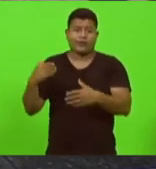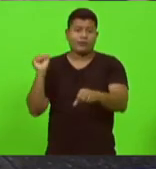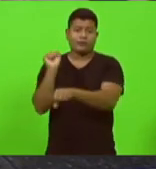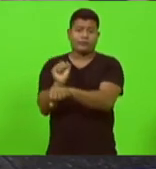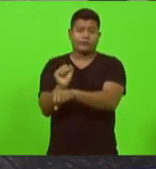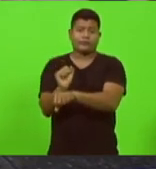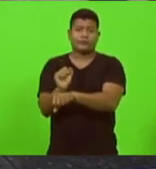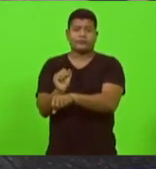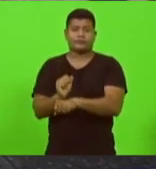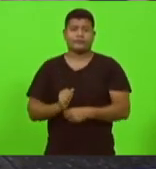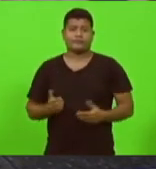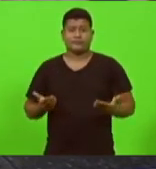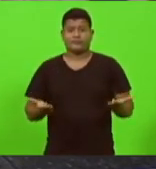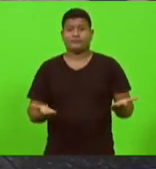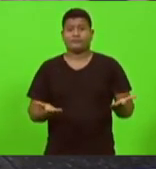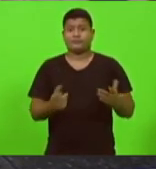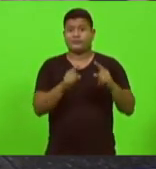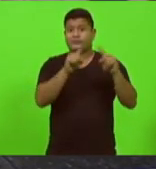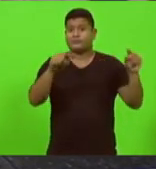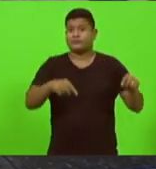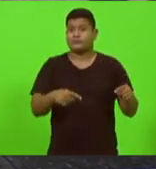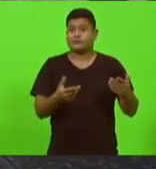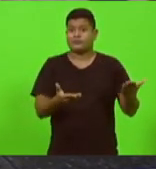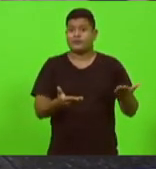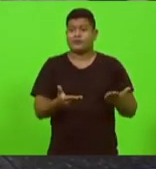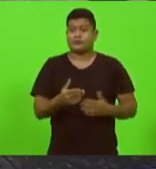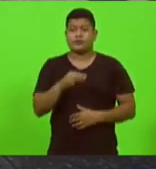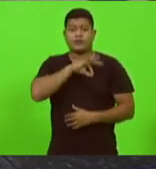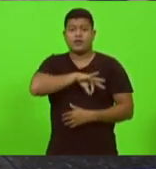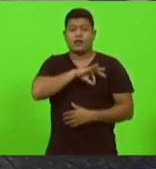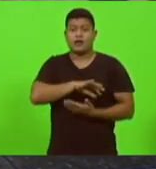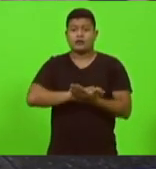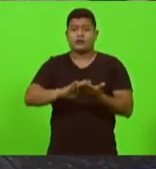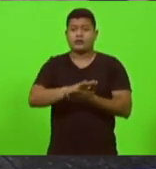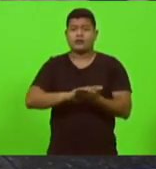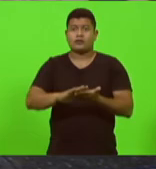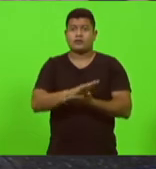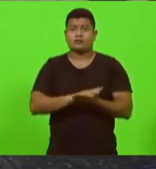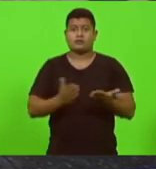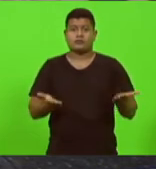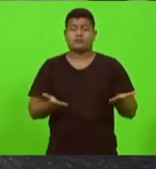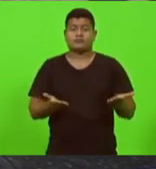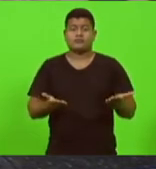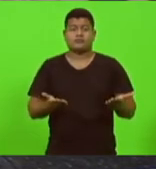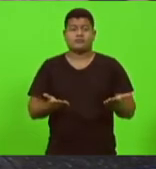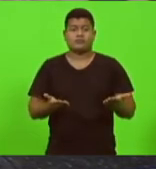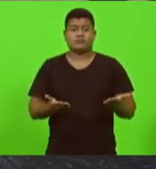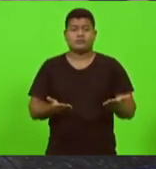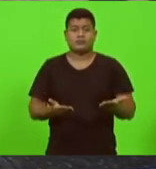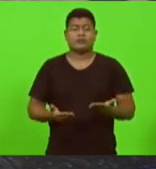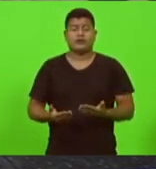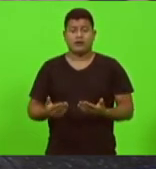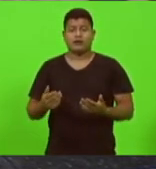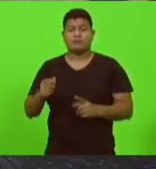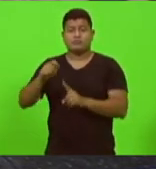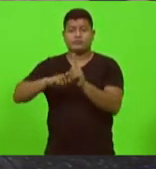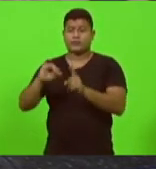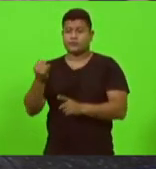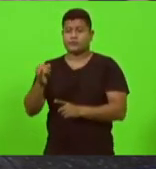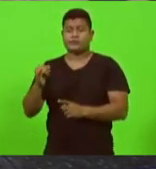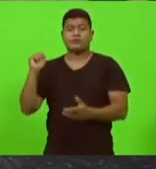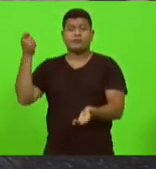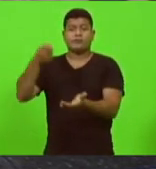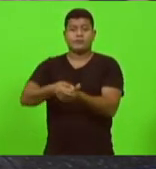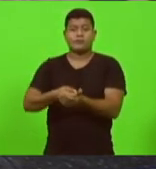dezembro do mês de dezembro janeiro foi pago pela empresa atual e agora